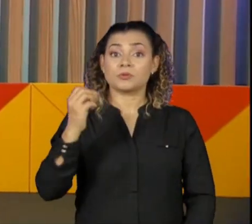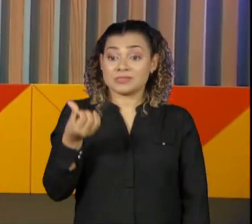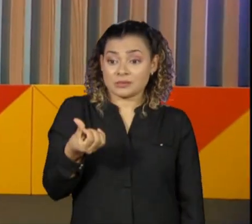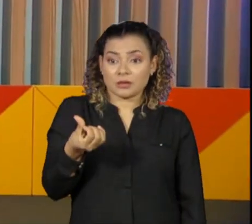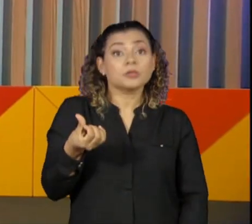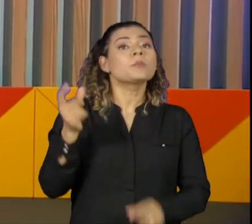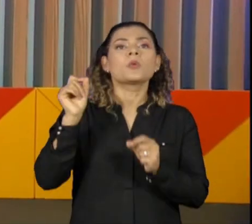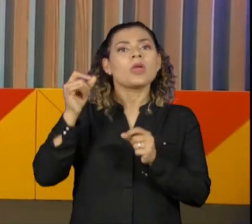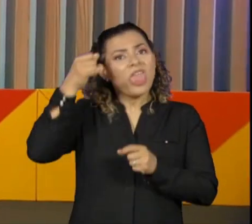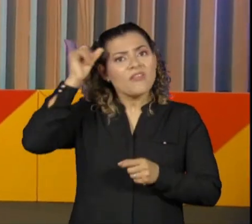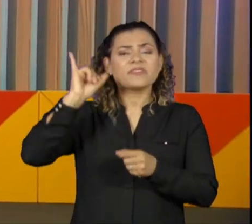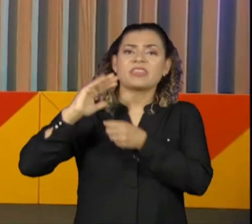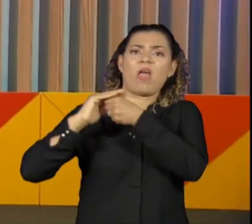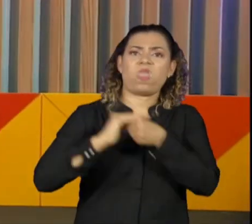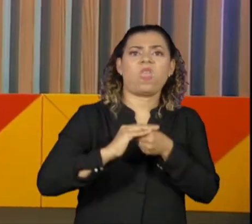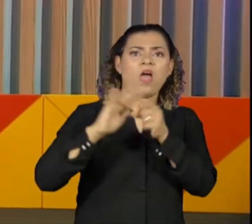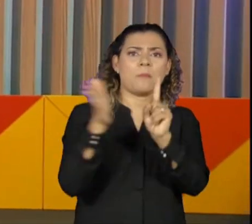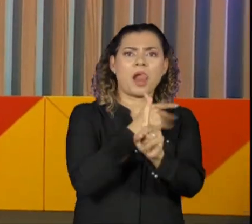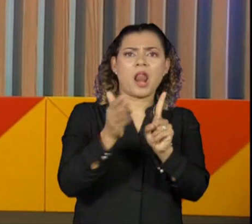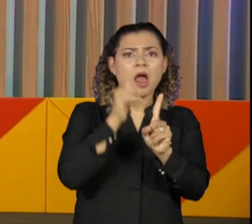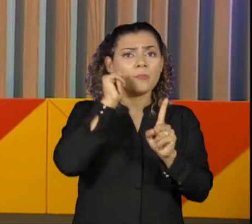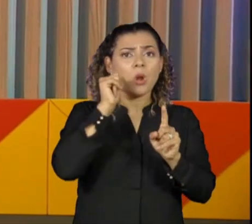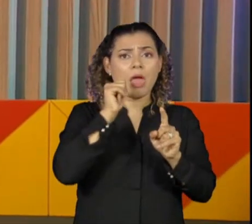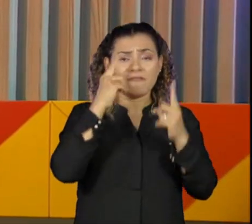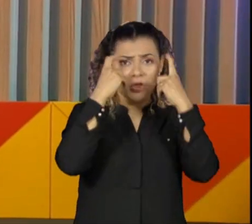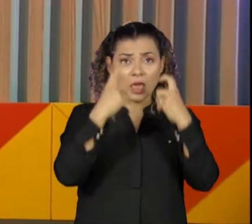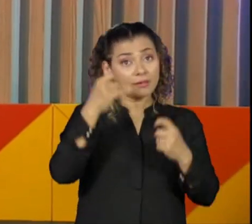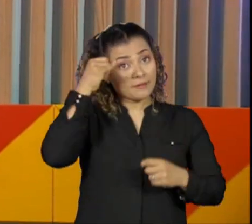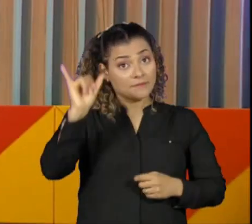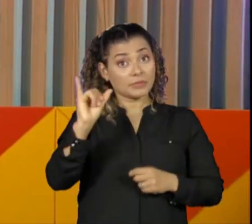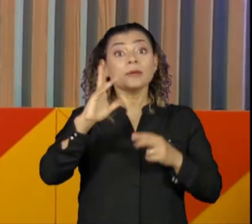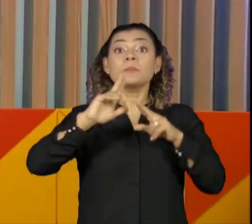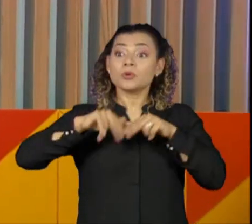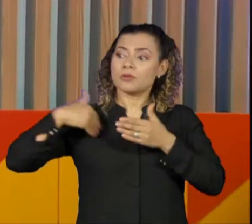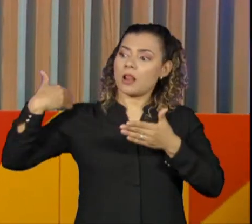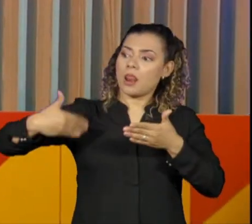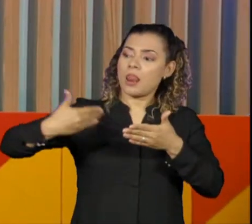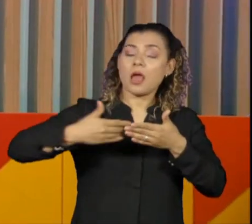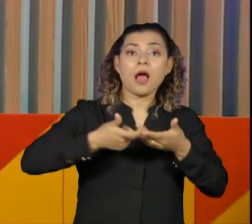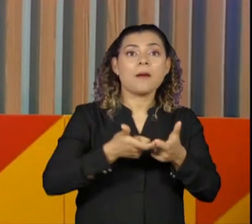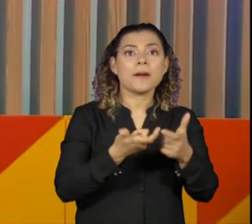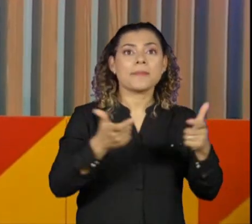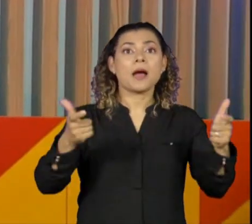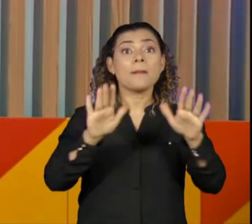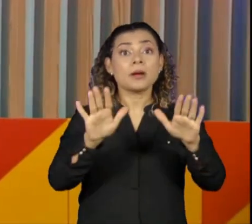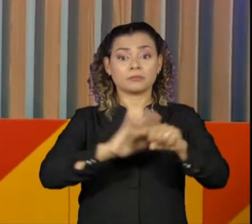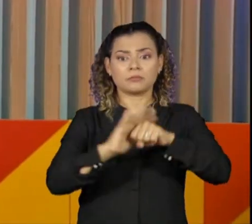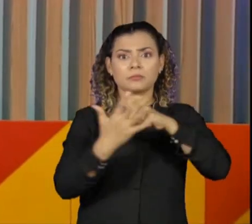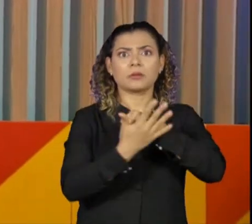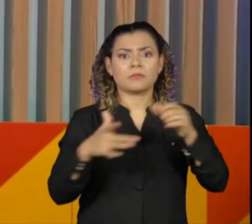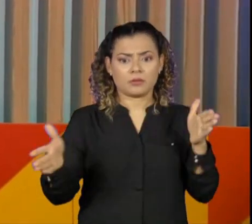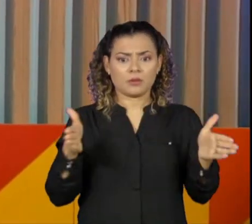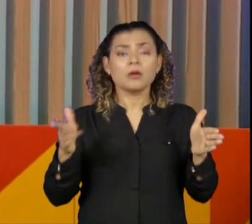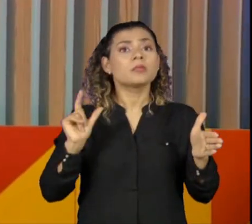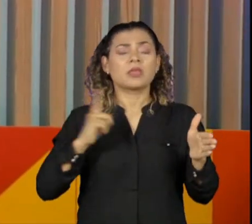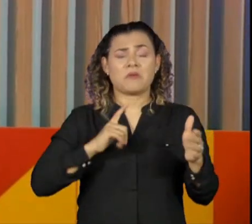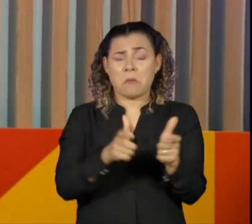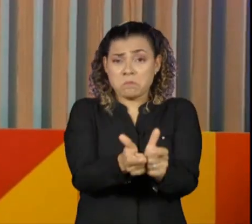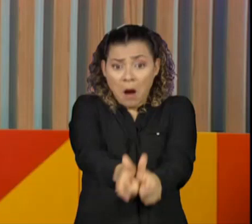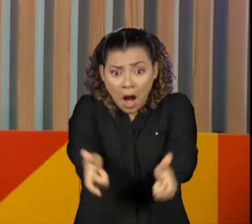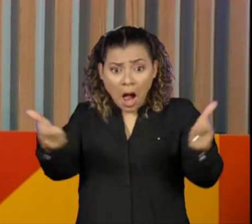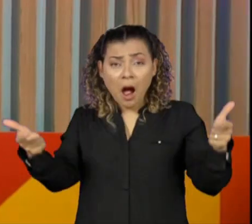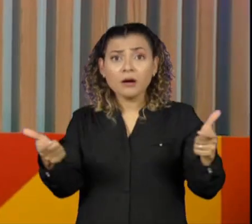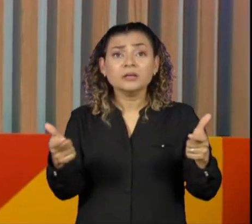violência contra a mulher. Desde então, nós tivemos muitos avanços, só que na pandemia houve um alarmante aumento do número de casos.